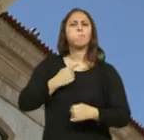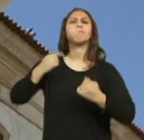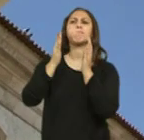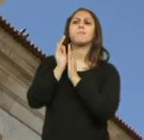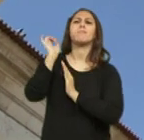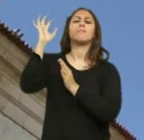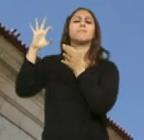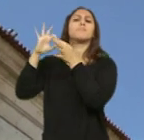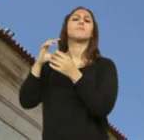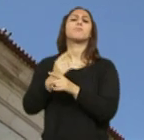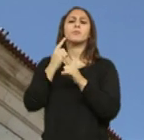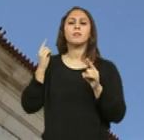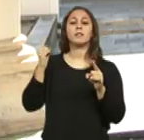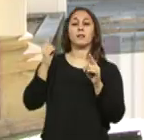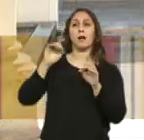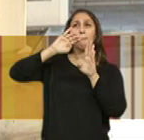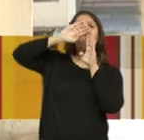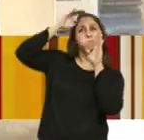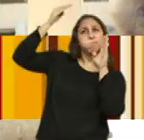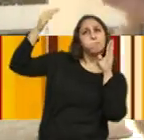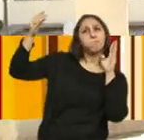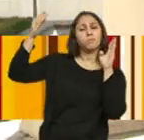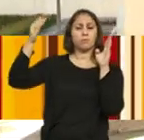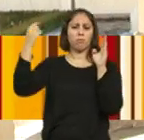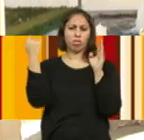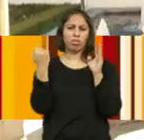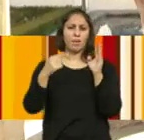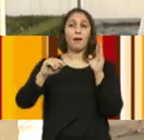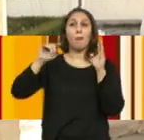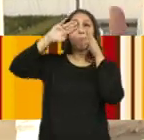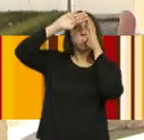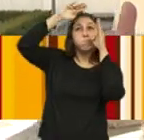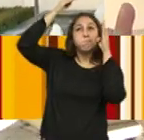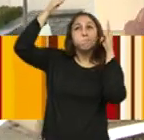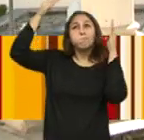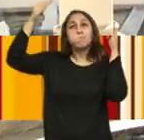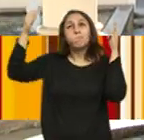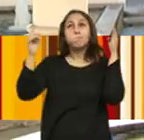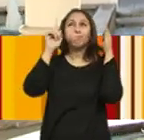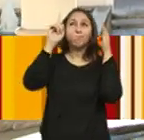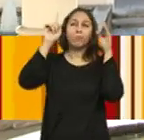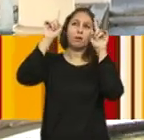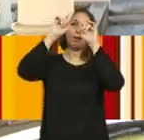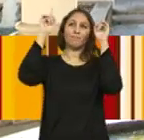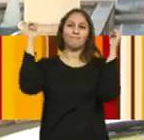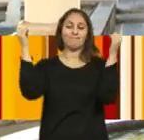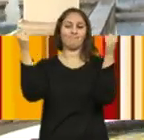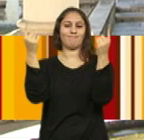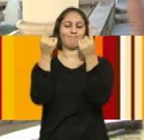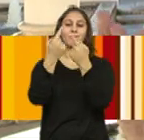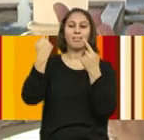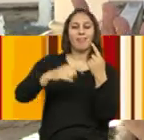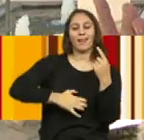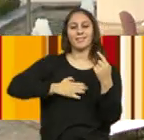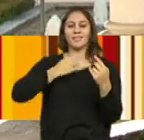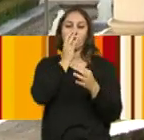por esta cúpula. A cúpula assenta num círculo. O círculo é a